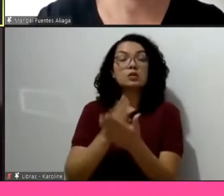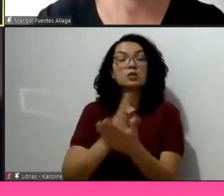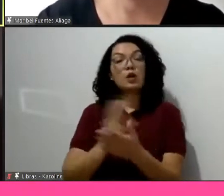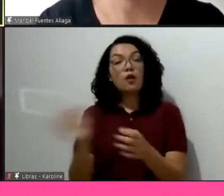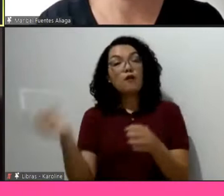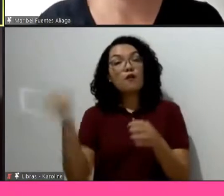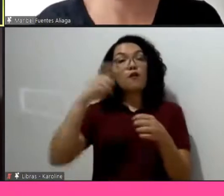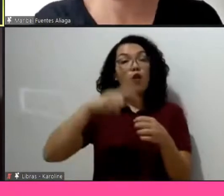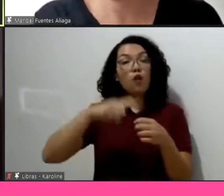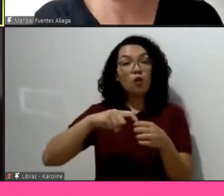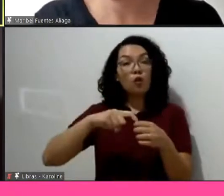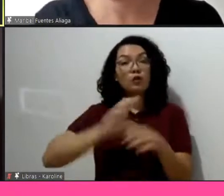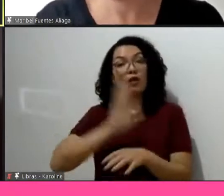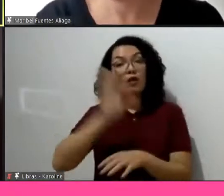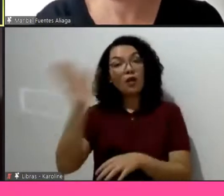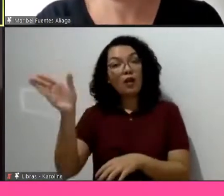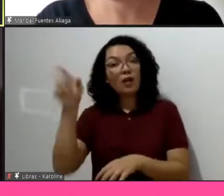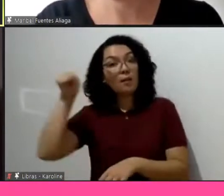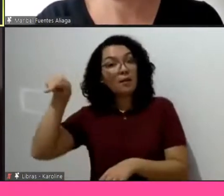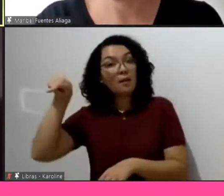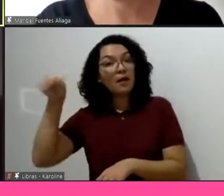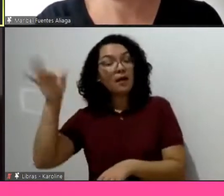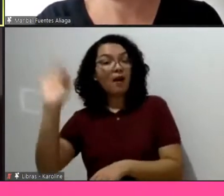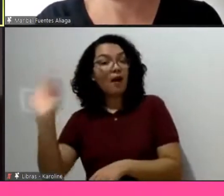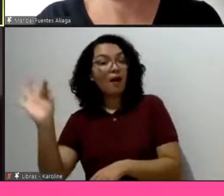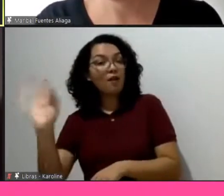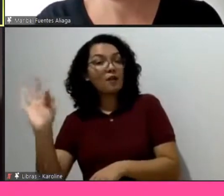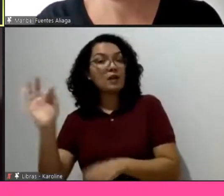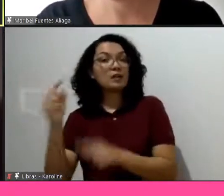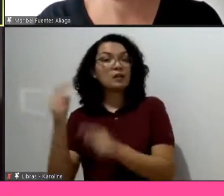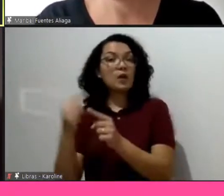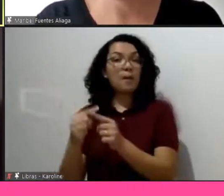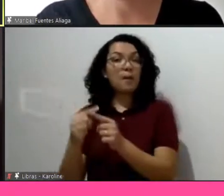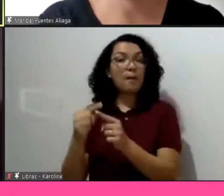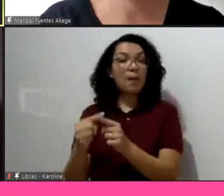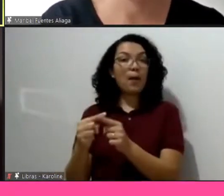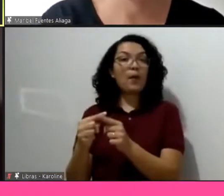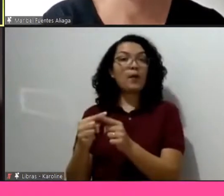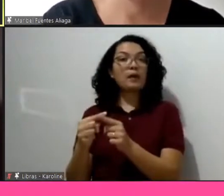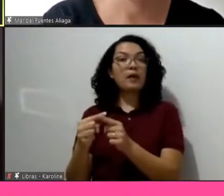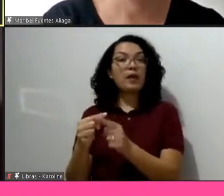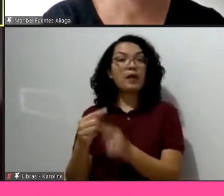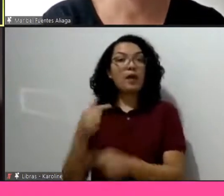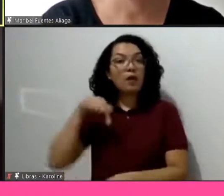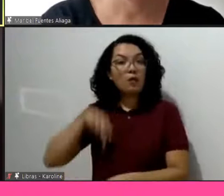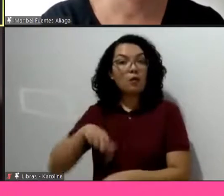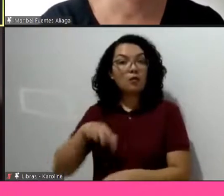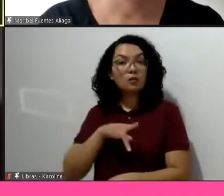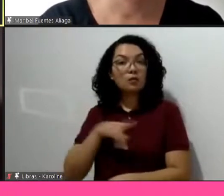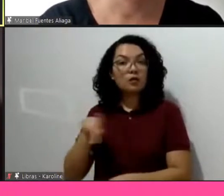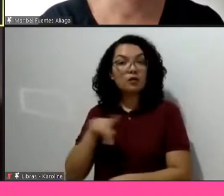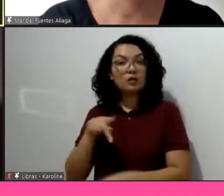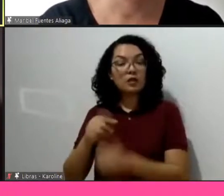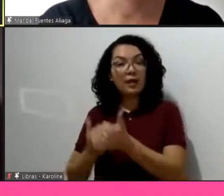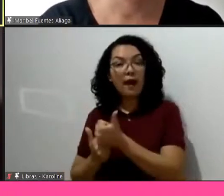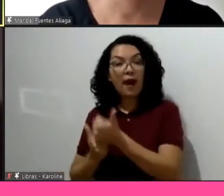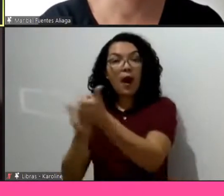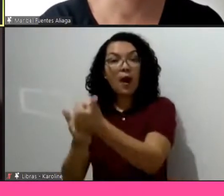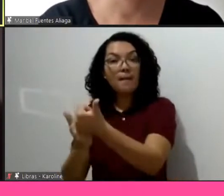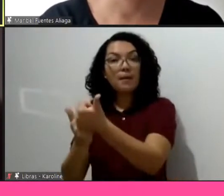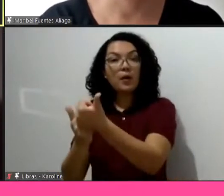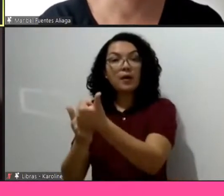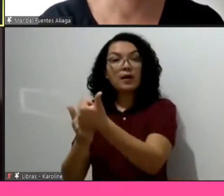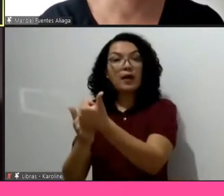porque como eles se integraram a projetos franceses, eles foram criando relações lá fora, ou seja, vai